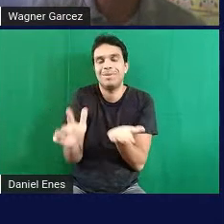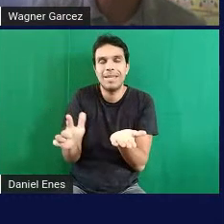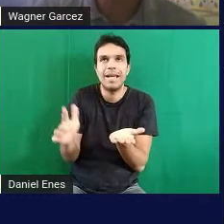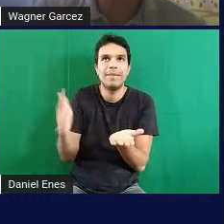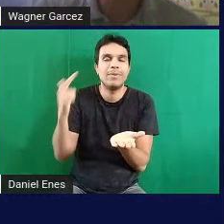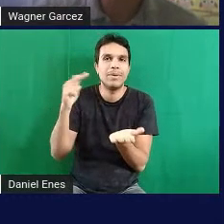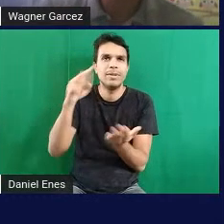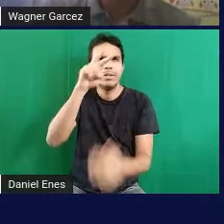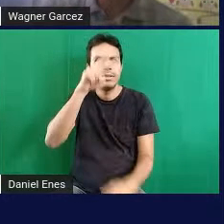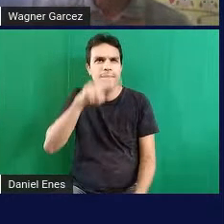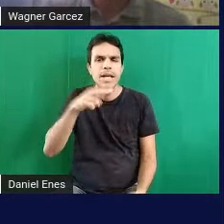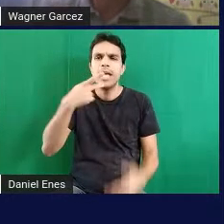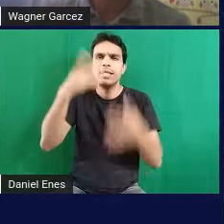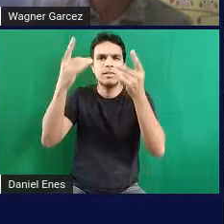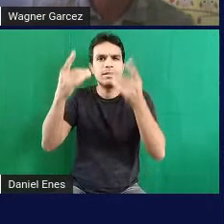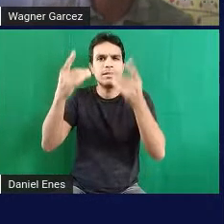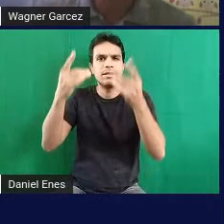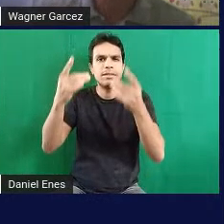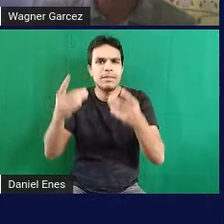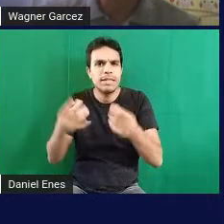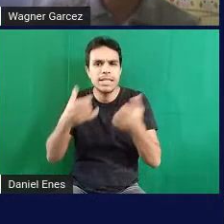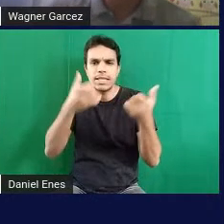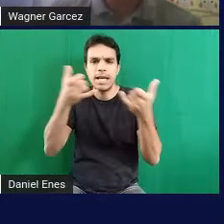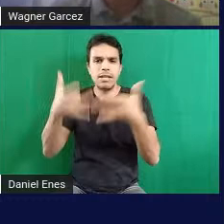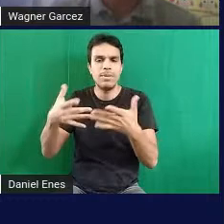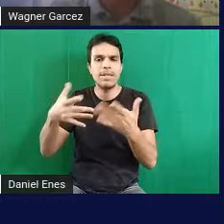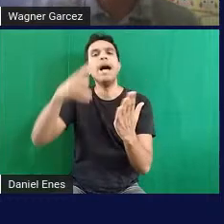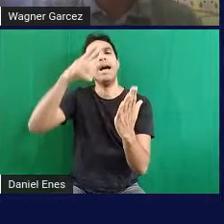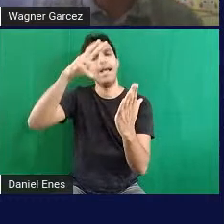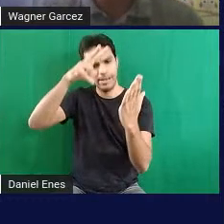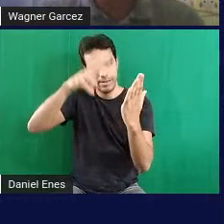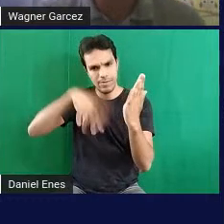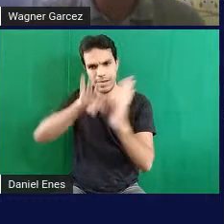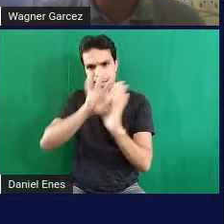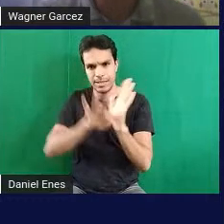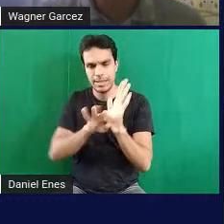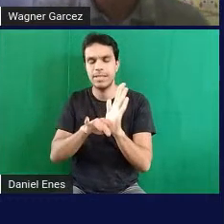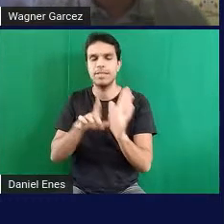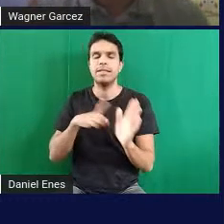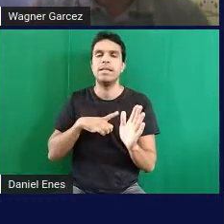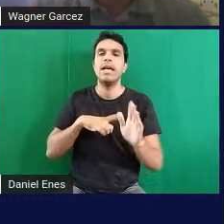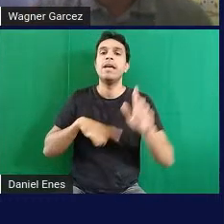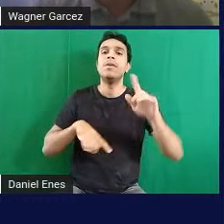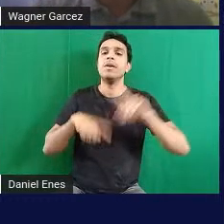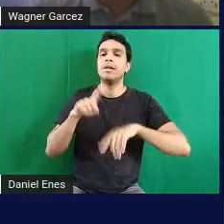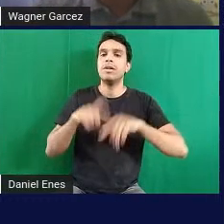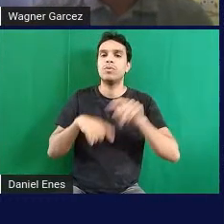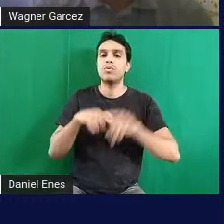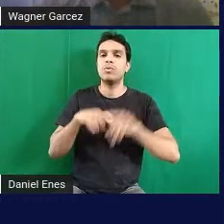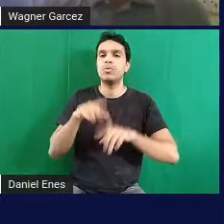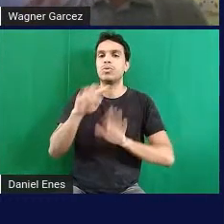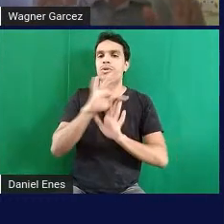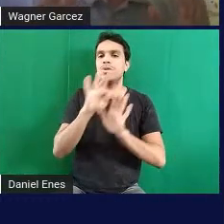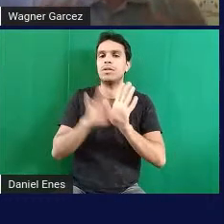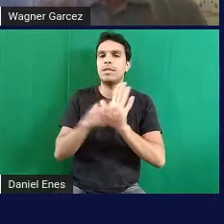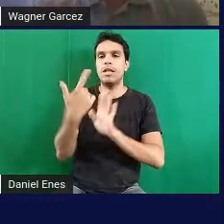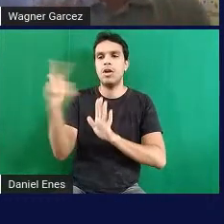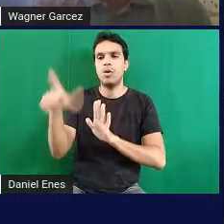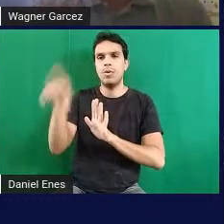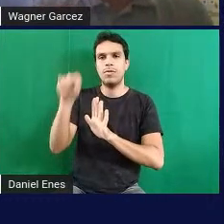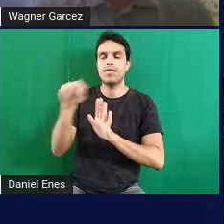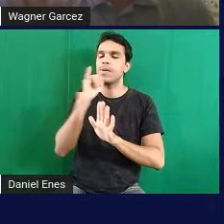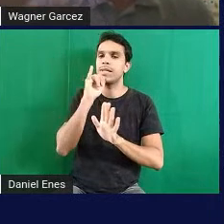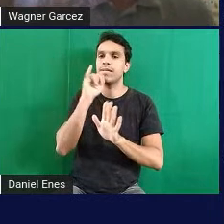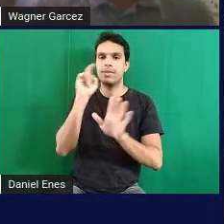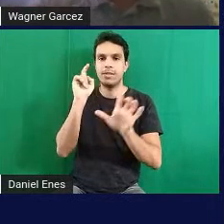tem um recurso no Word que eu não conheci há pouco tempo, que é o recurso de texto alternativo. Você clica na figura, você vai em